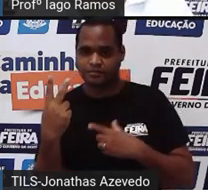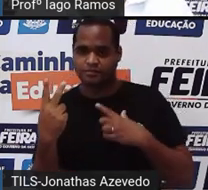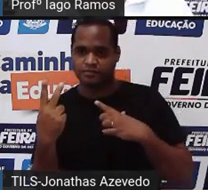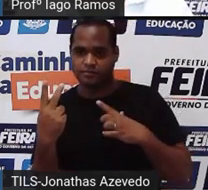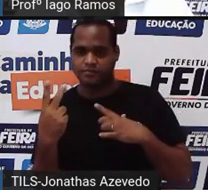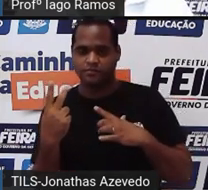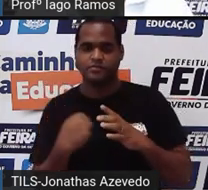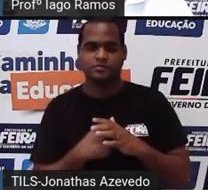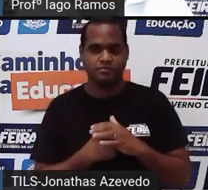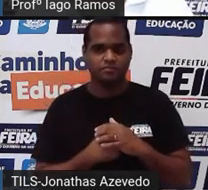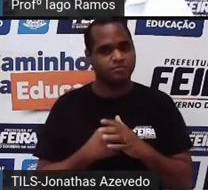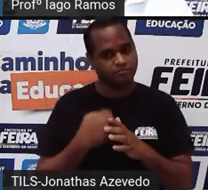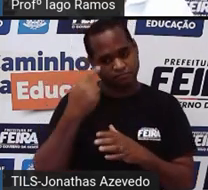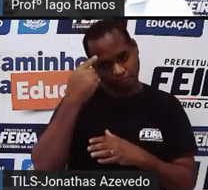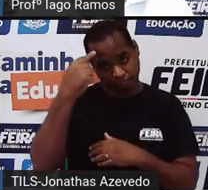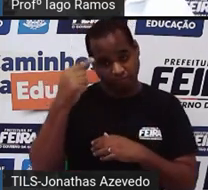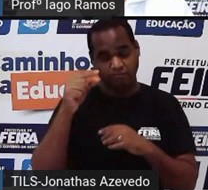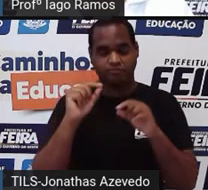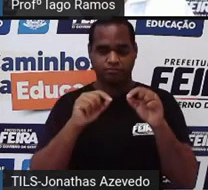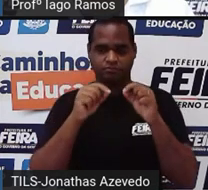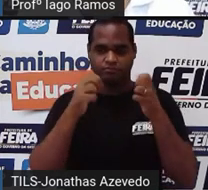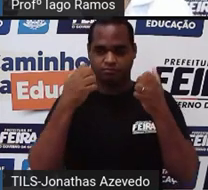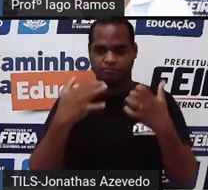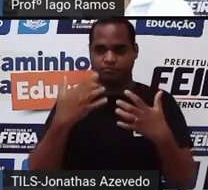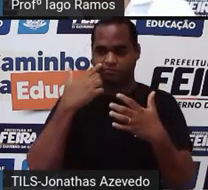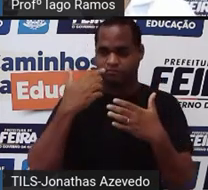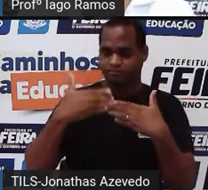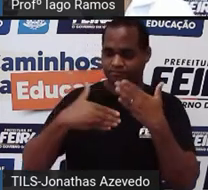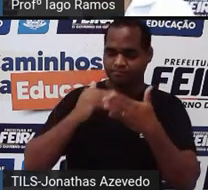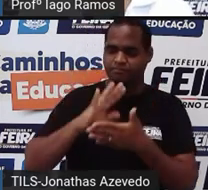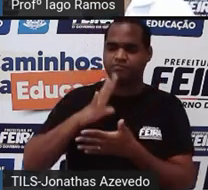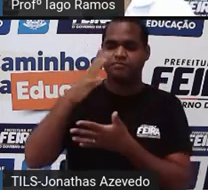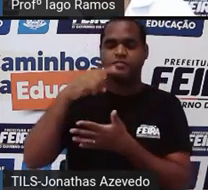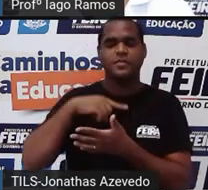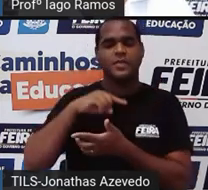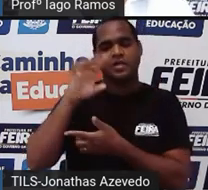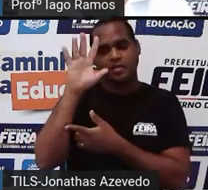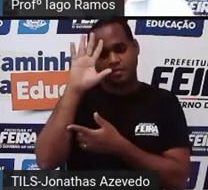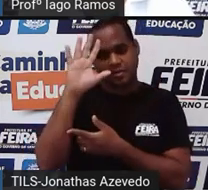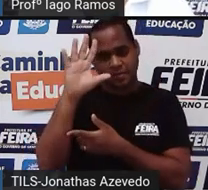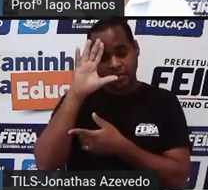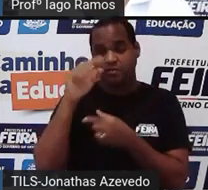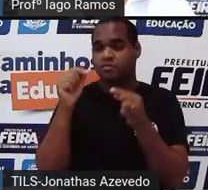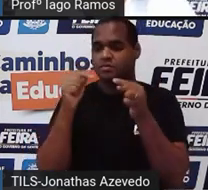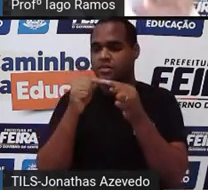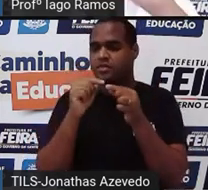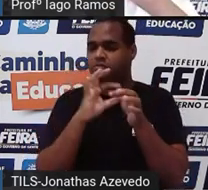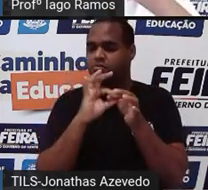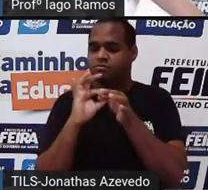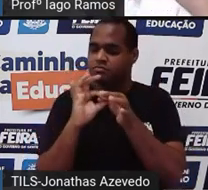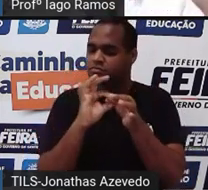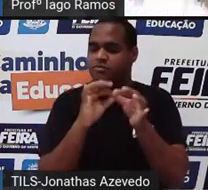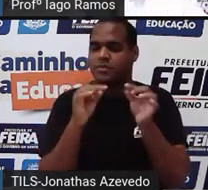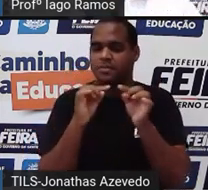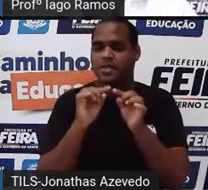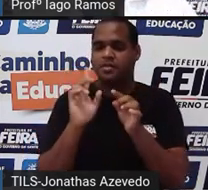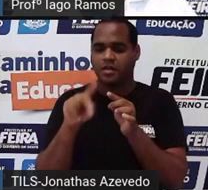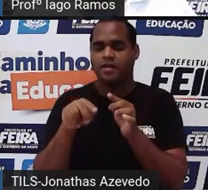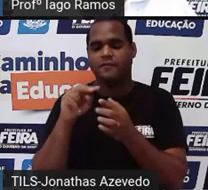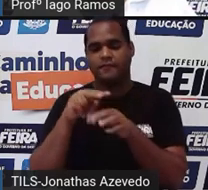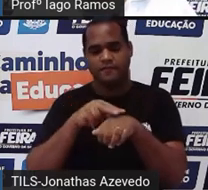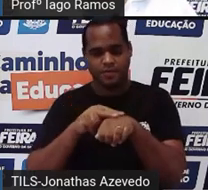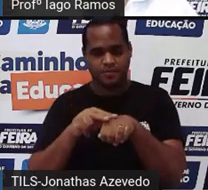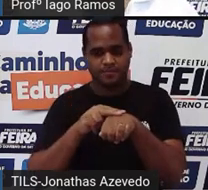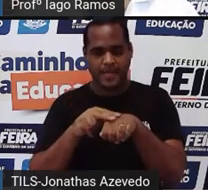tá a ideia ali é acontecer uma reflexão em relação àquela reta verde